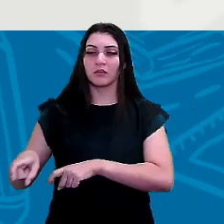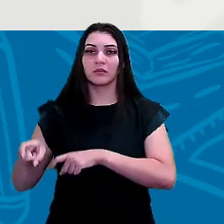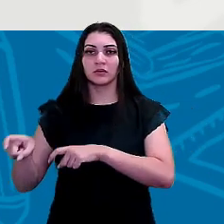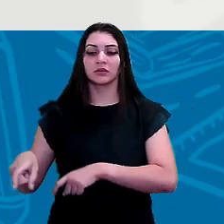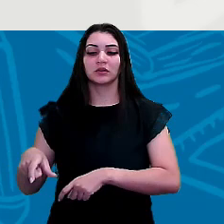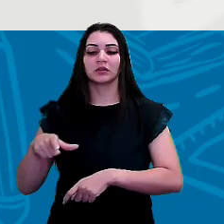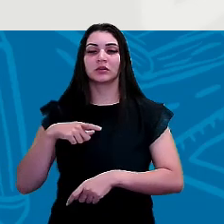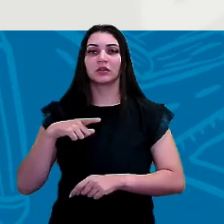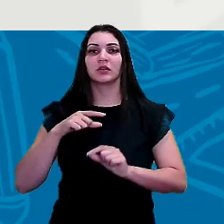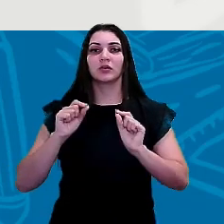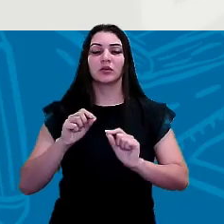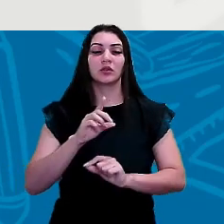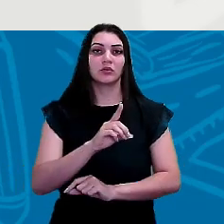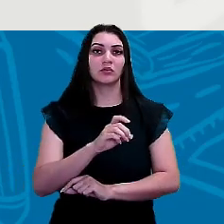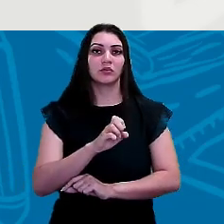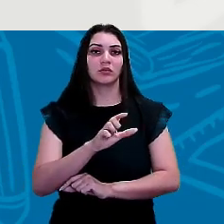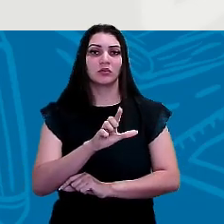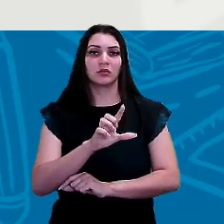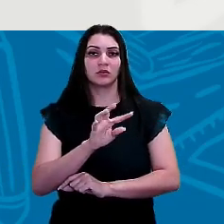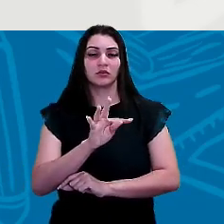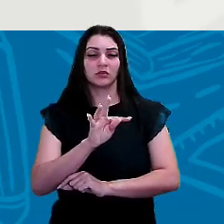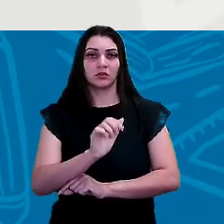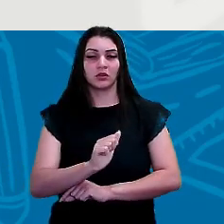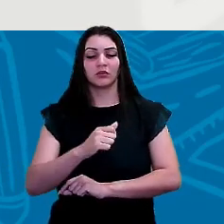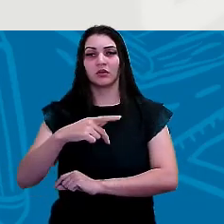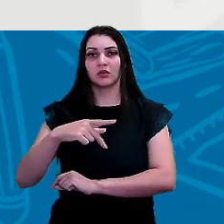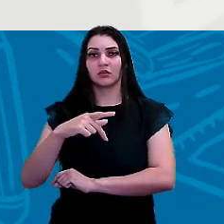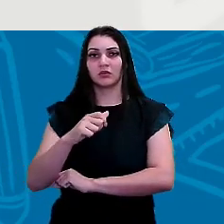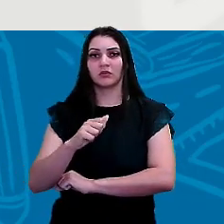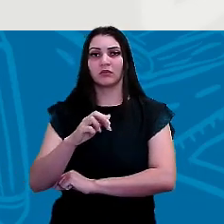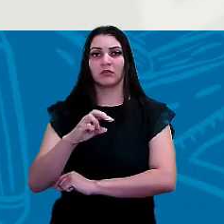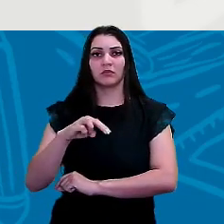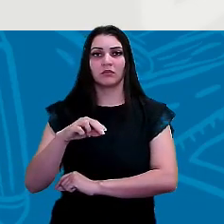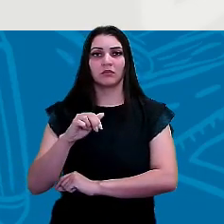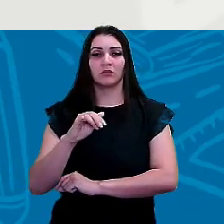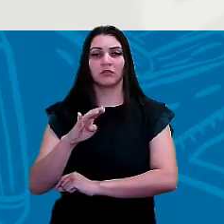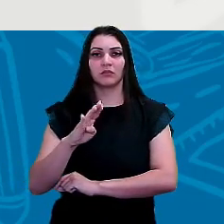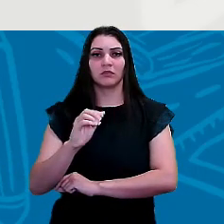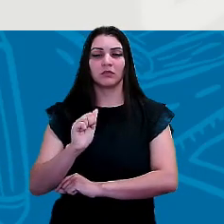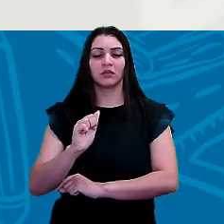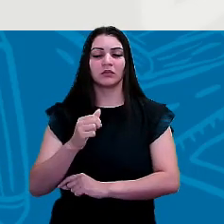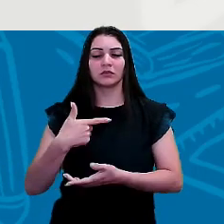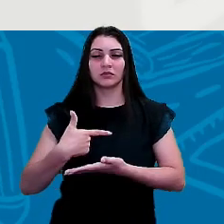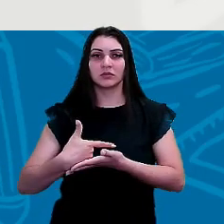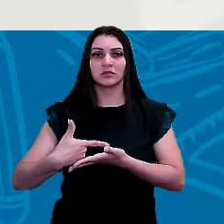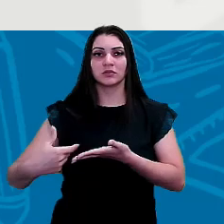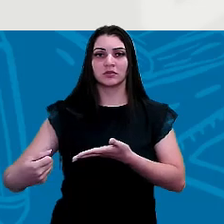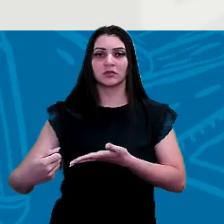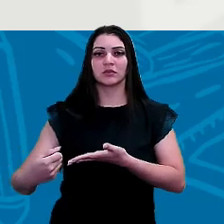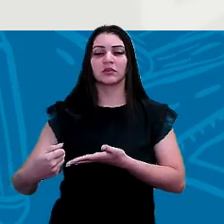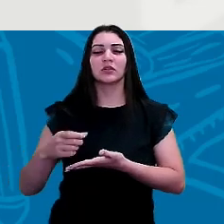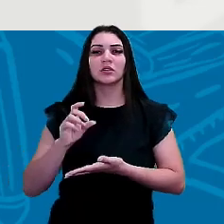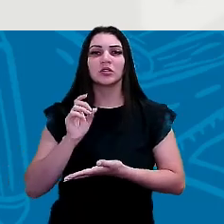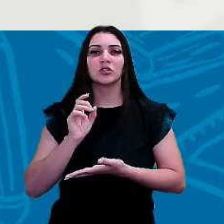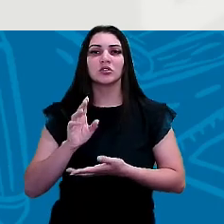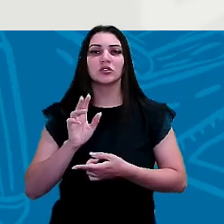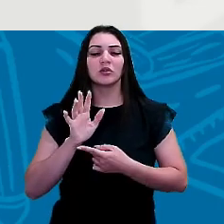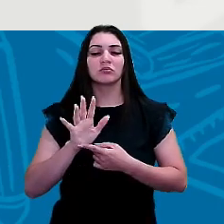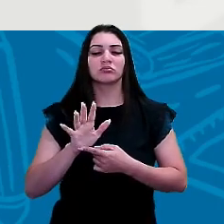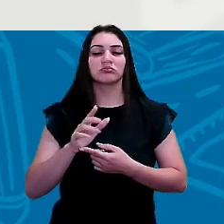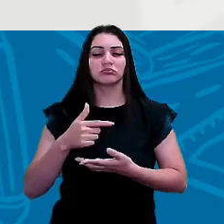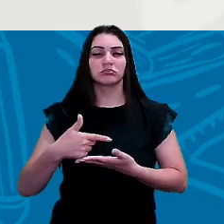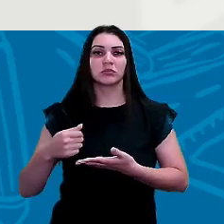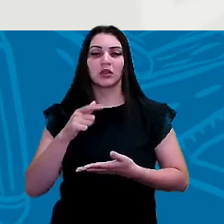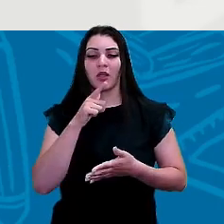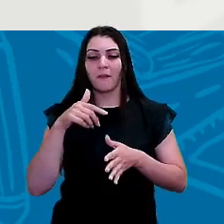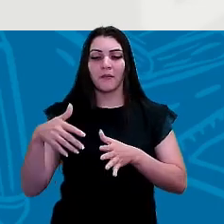o delta do parnaíba é... então quando o rio ele sai apresenta-se apenas uma saída para o mar estuário